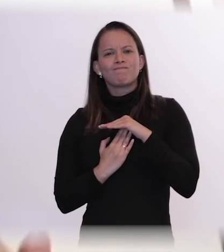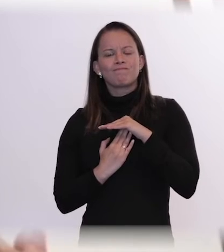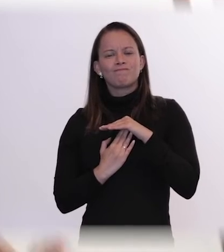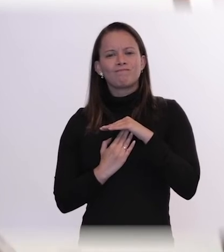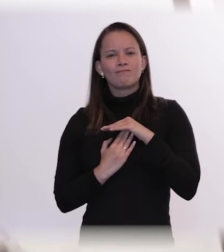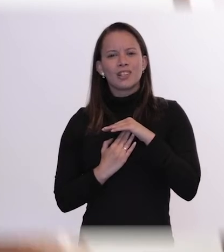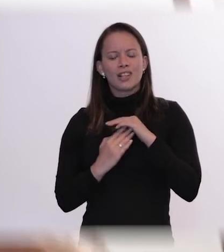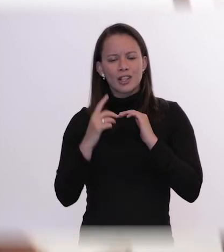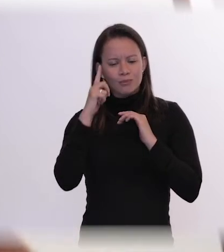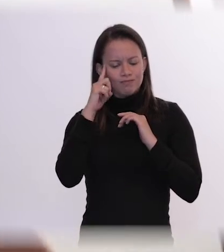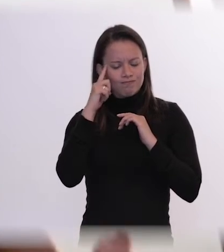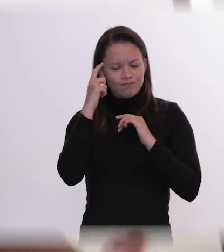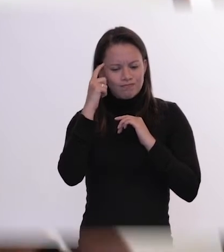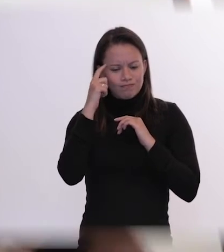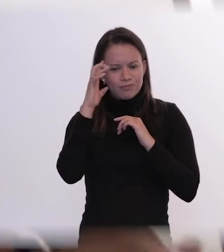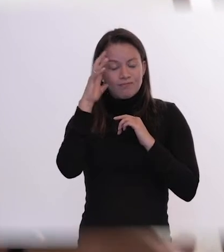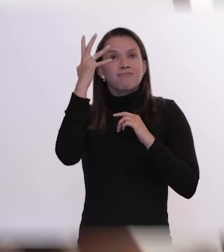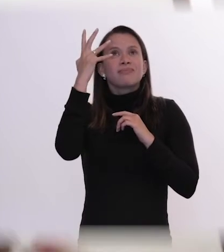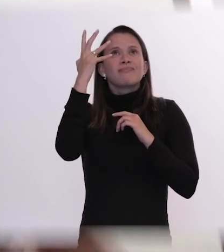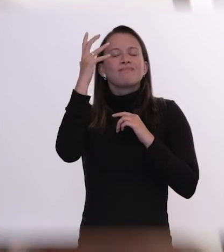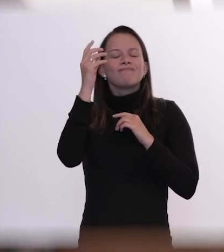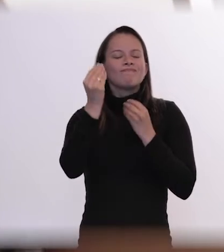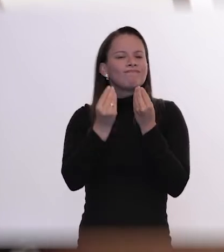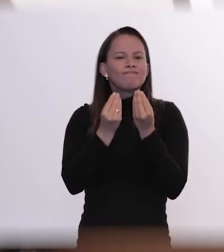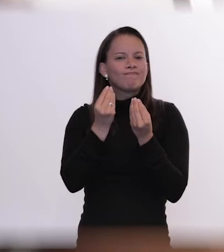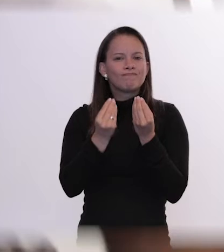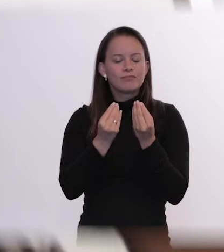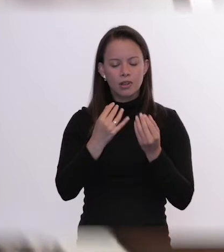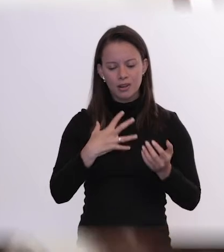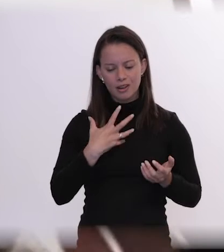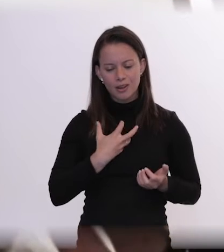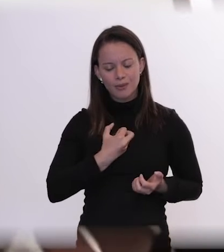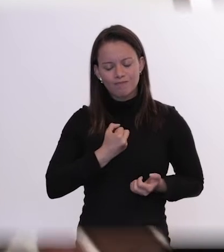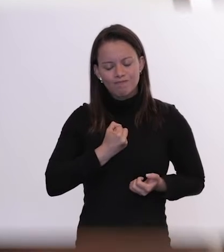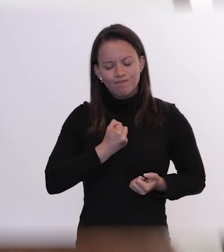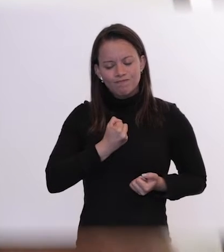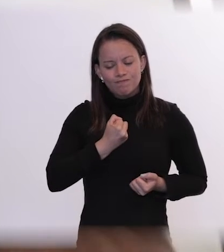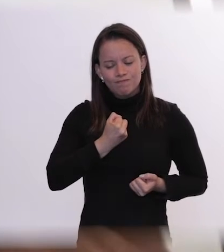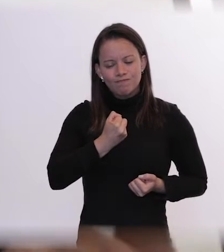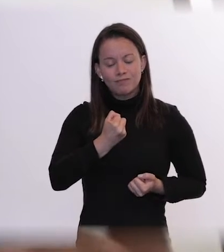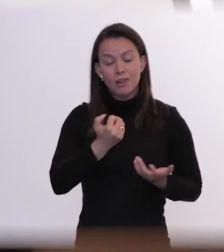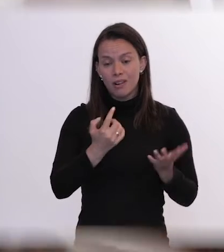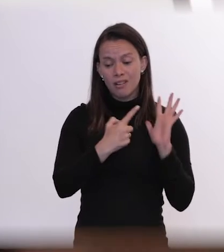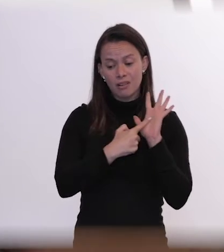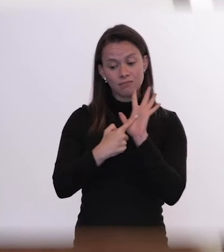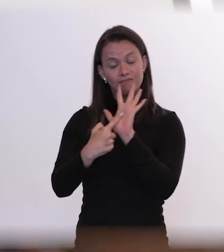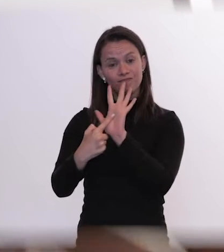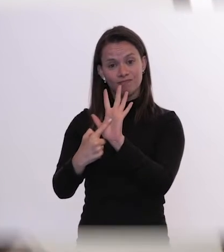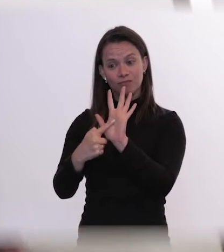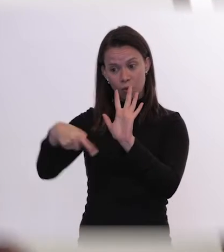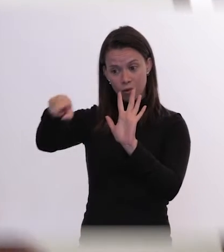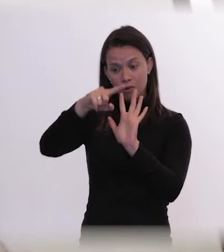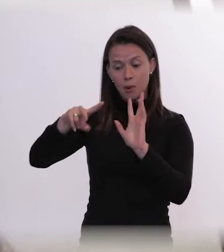que a única forma que eles acham de frustração e de mostrar ao mundo é olha, eu vou tirar a minha vida para ver se vocês